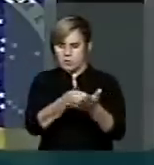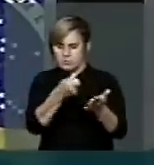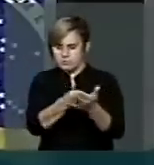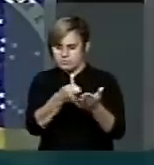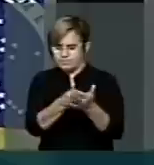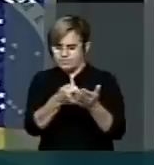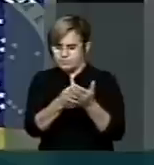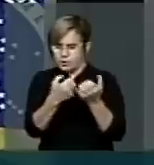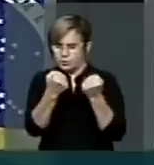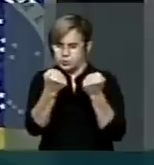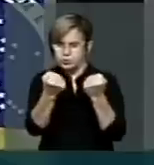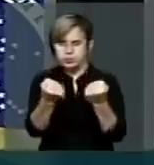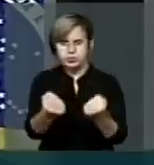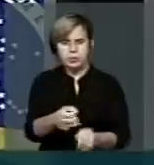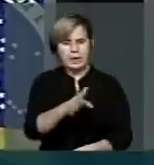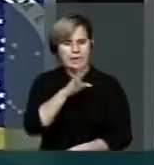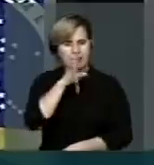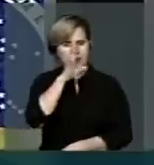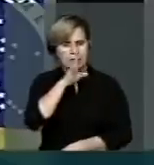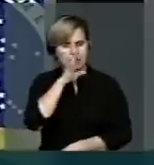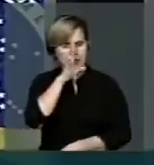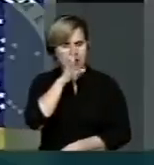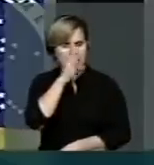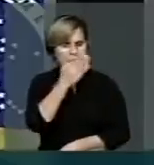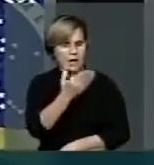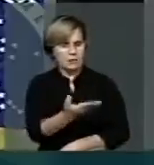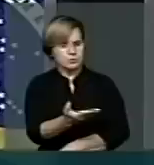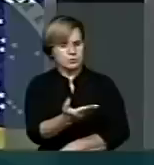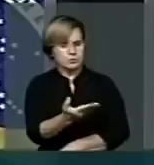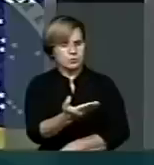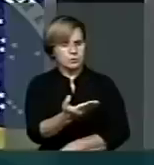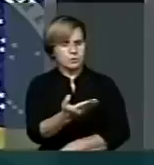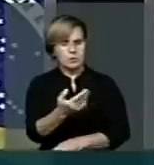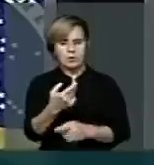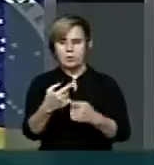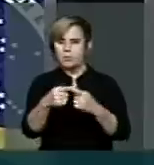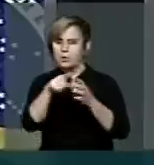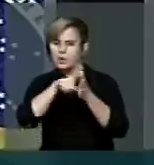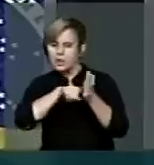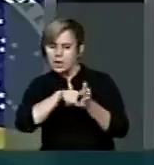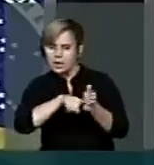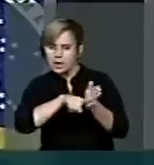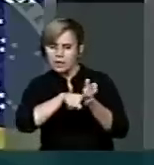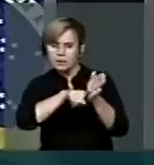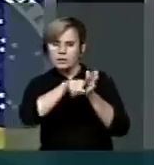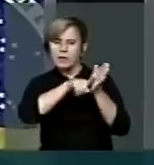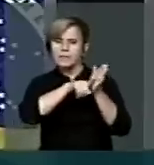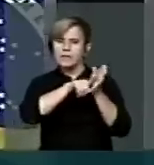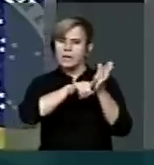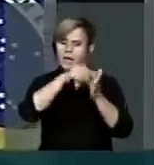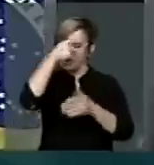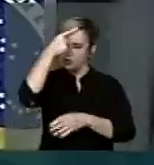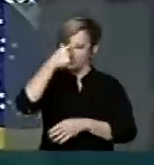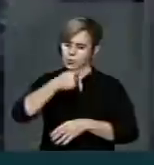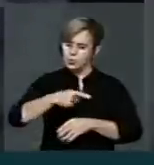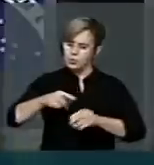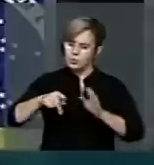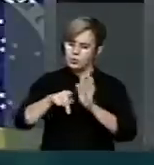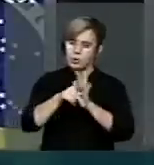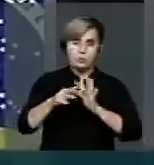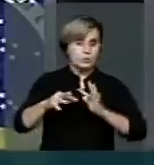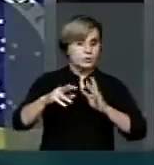grande nesse aspecto, no sentido de examinar a conduta pretérita dos demais